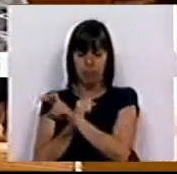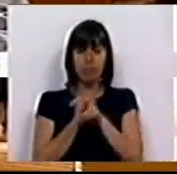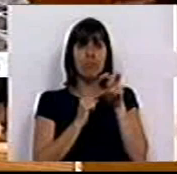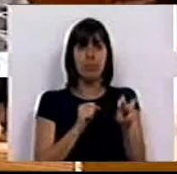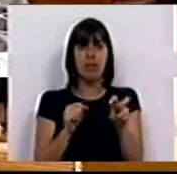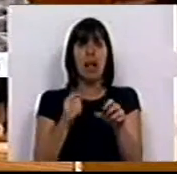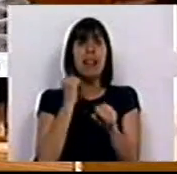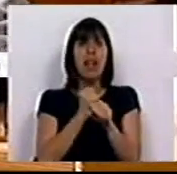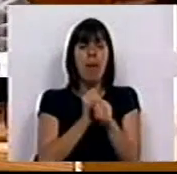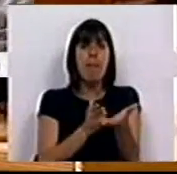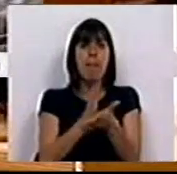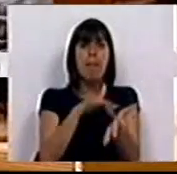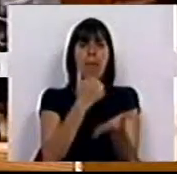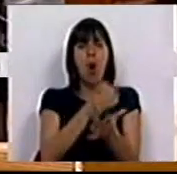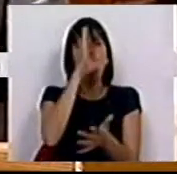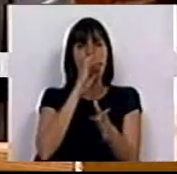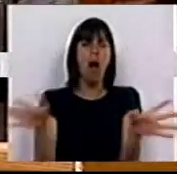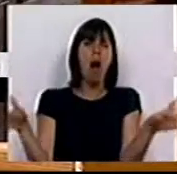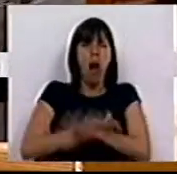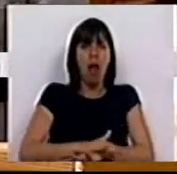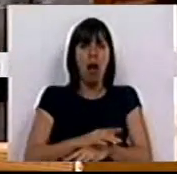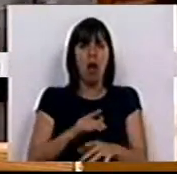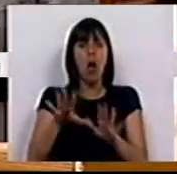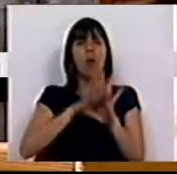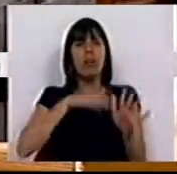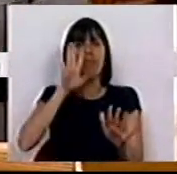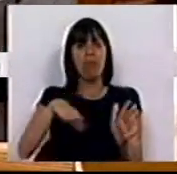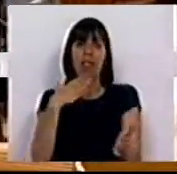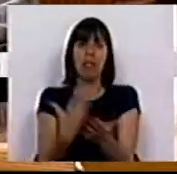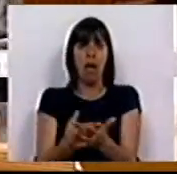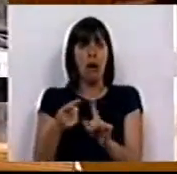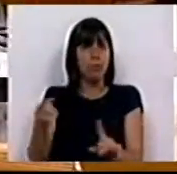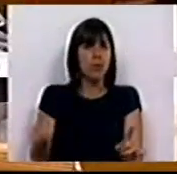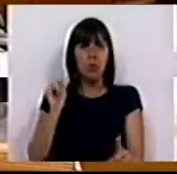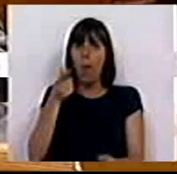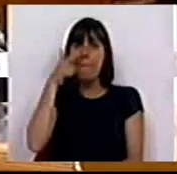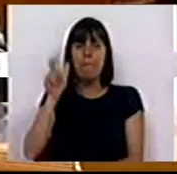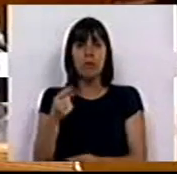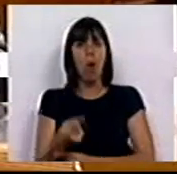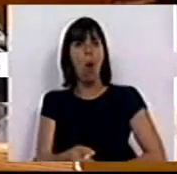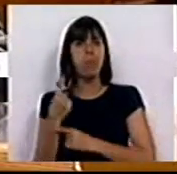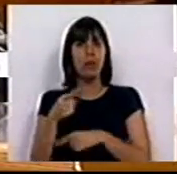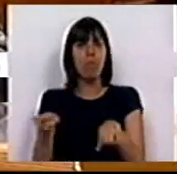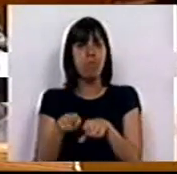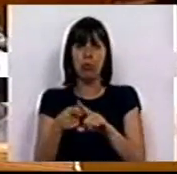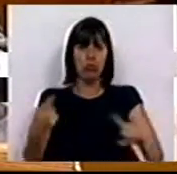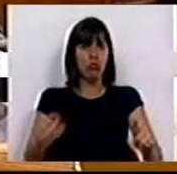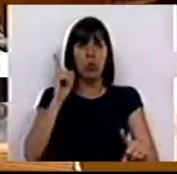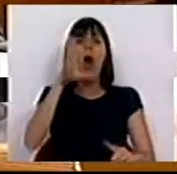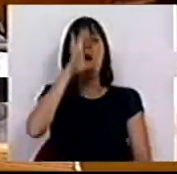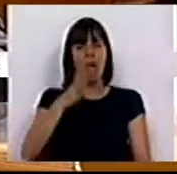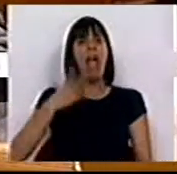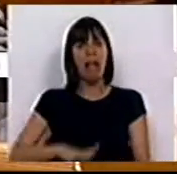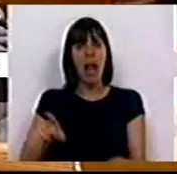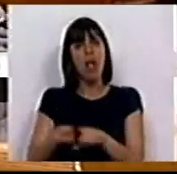trabalho permanentes que o Governo quer tapar de forma precária. Eles não são pessoas descartáveis, mas o Governo